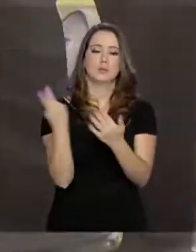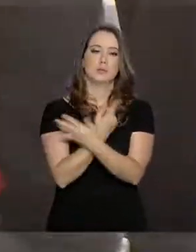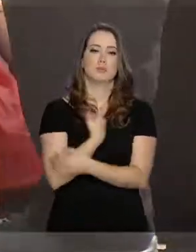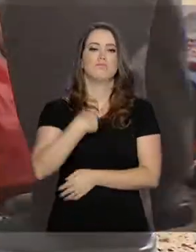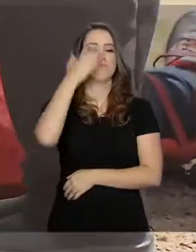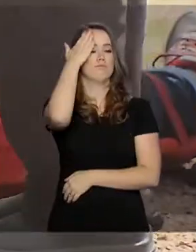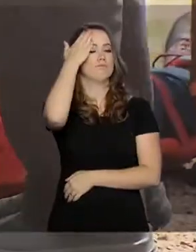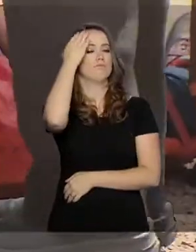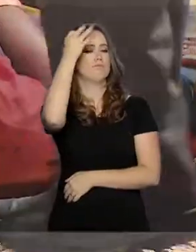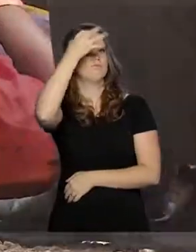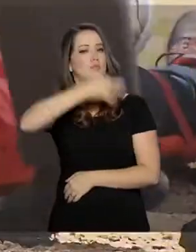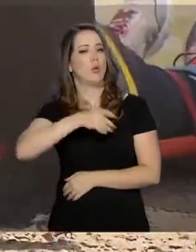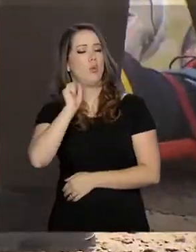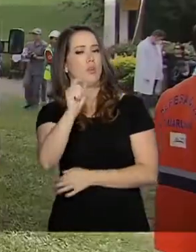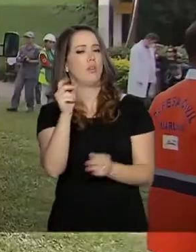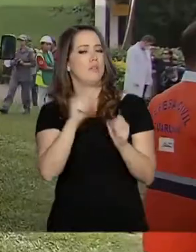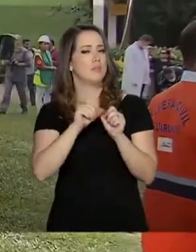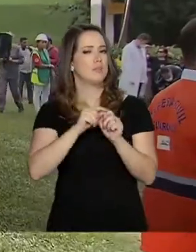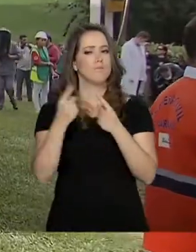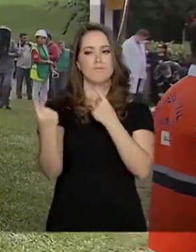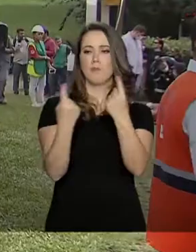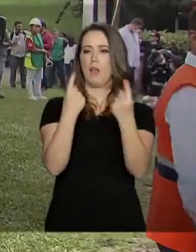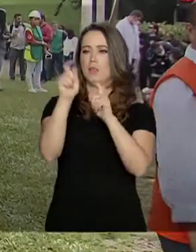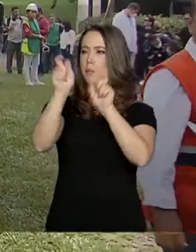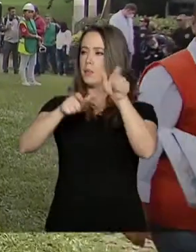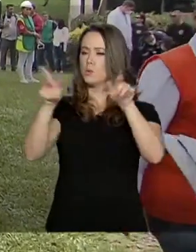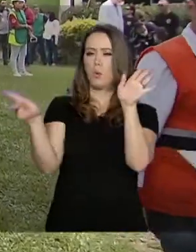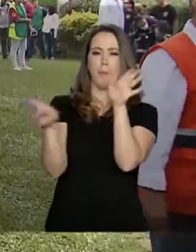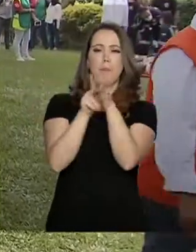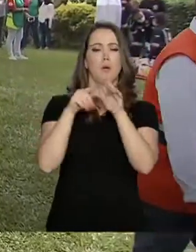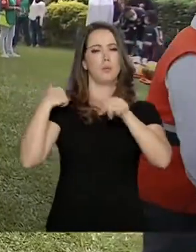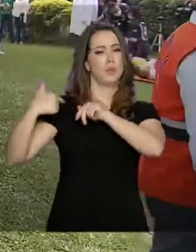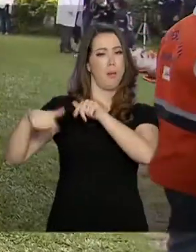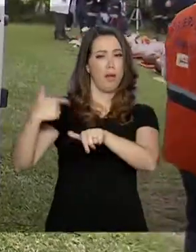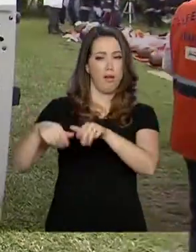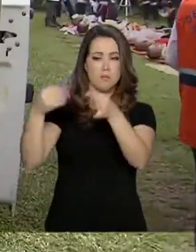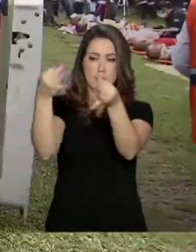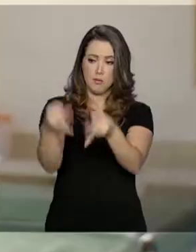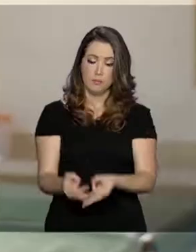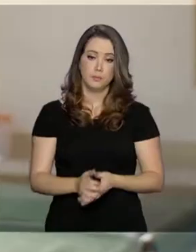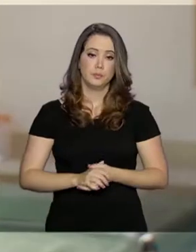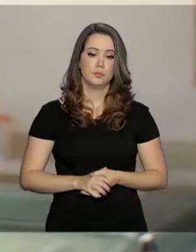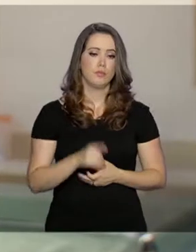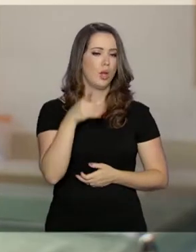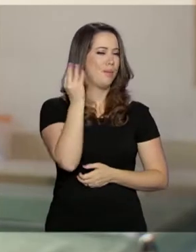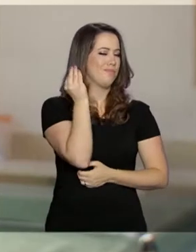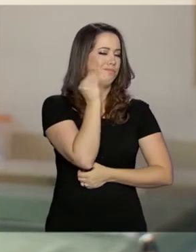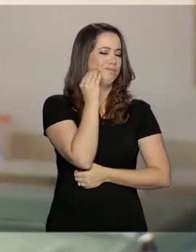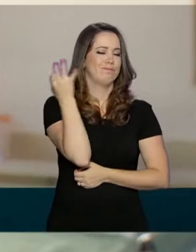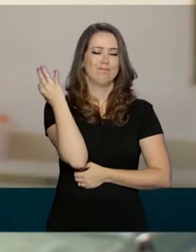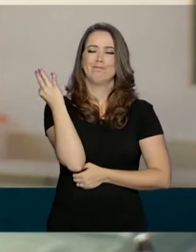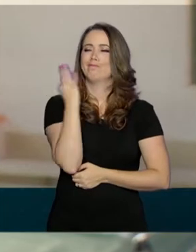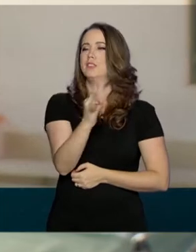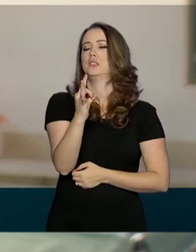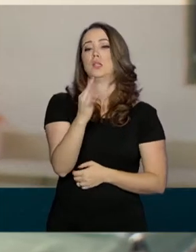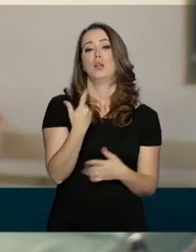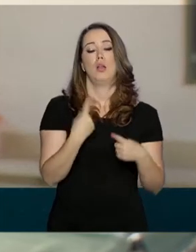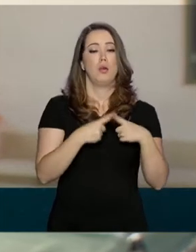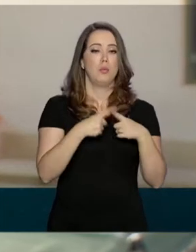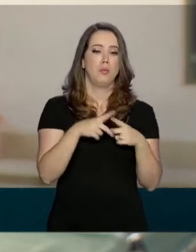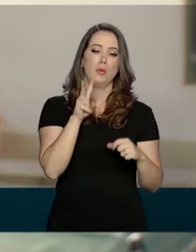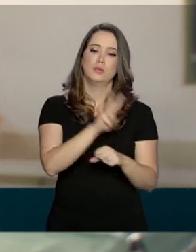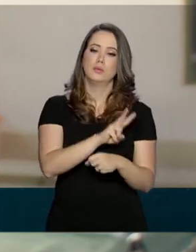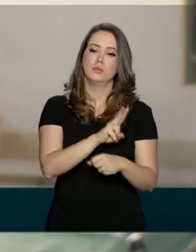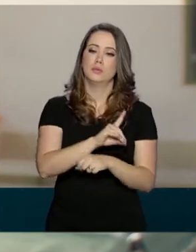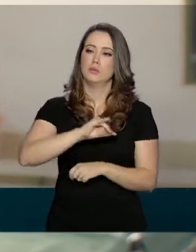gente saber o que a gente vai fazer. Cada um, cada ator na sua área de atuação. Isso aqui foi uma excelente experiência, porque a defesa